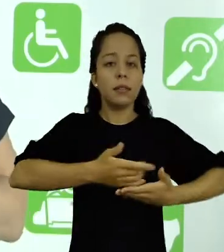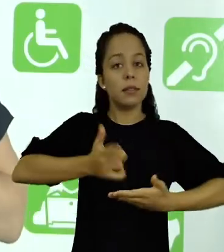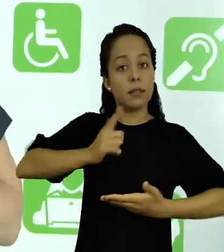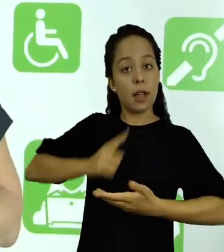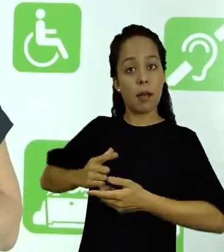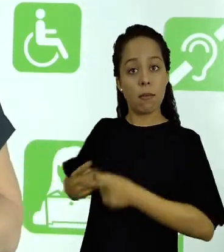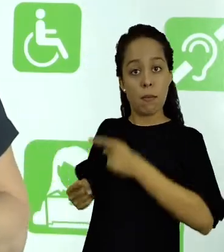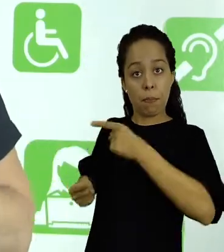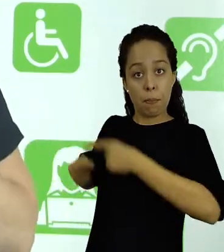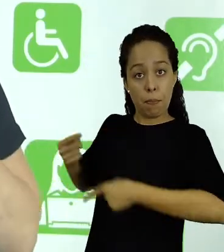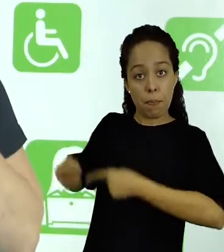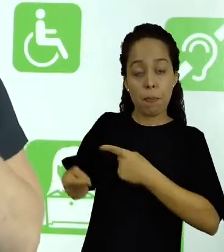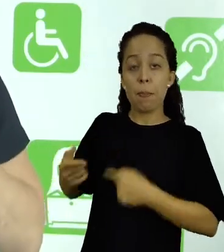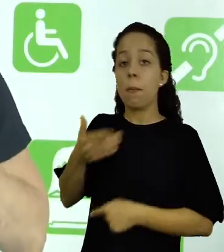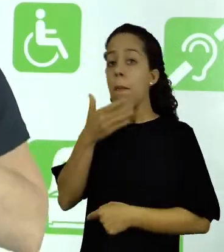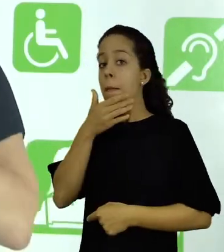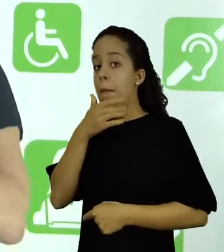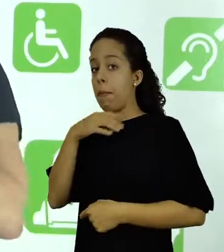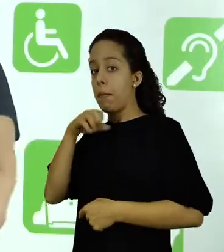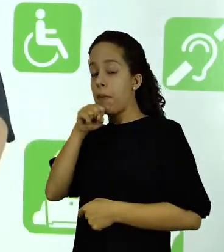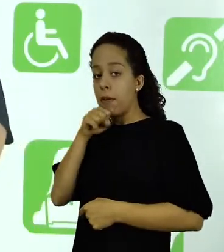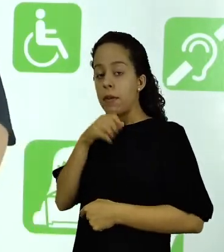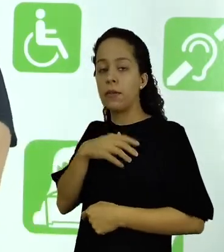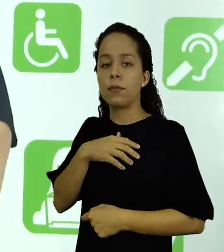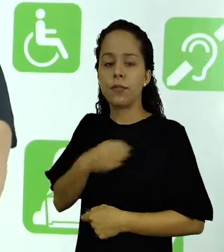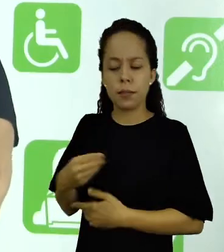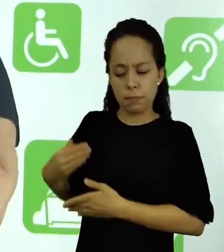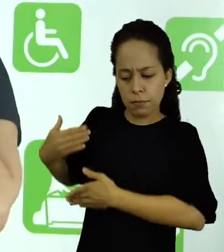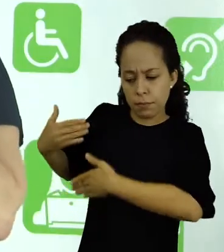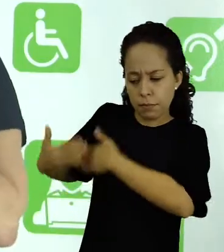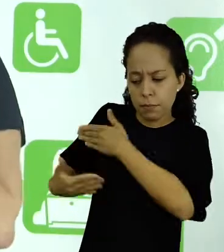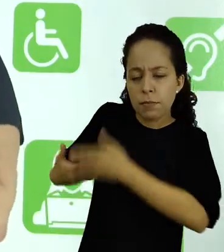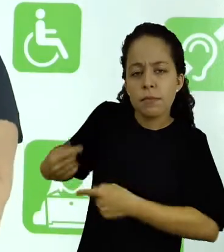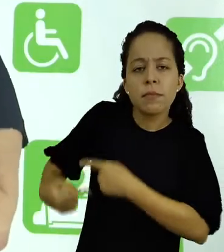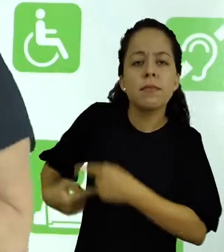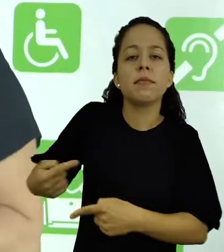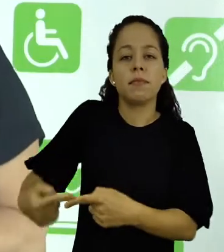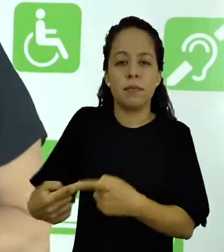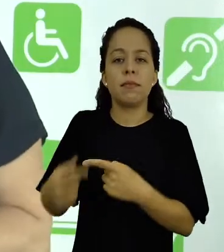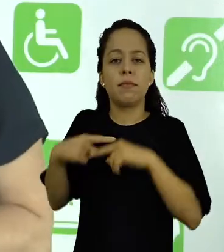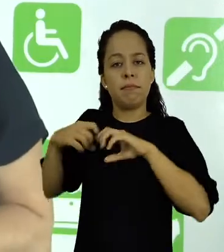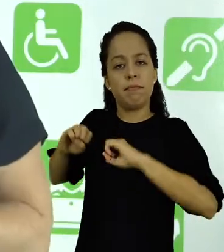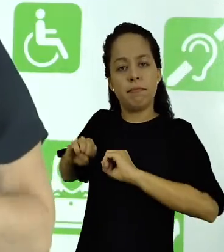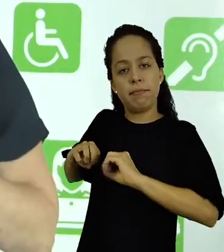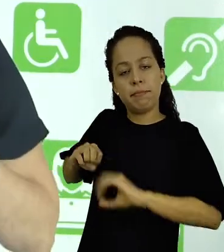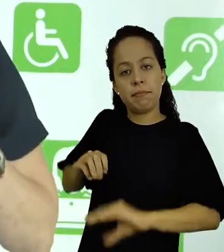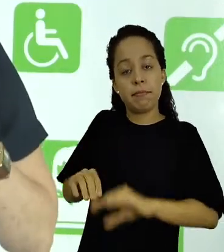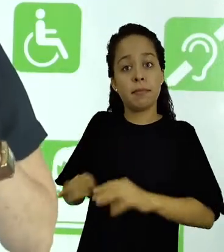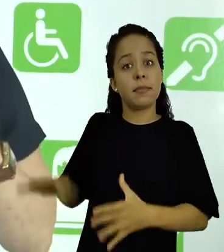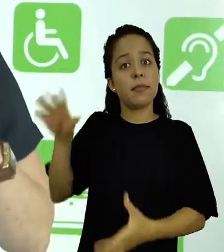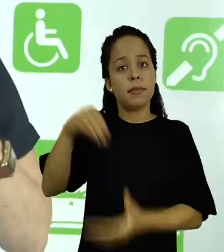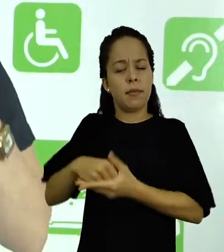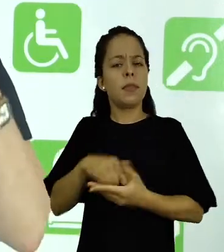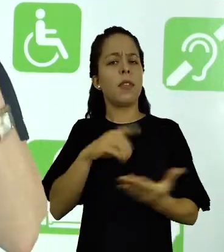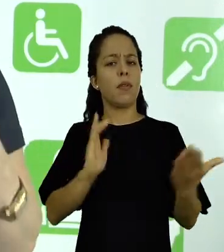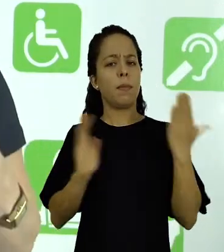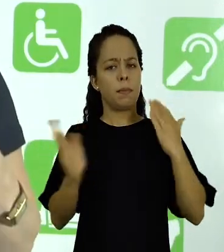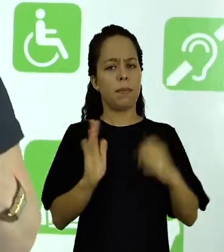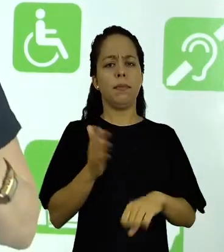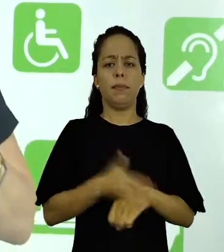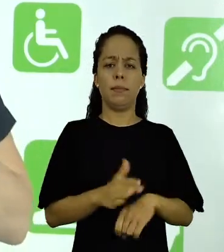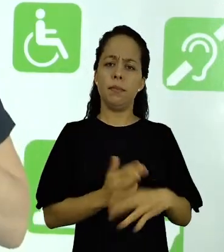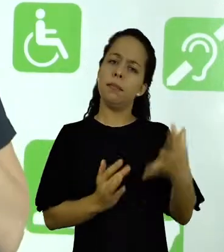essas que são transmitidas de pai para filho ao longo de gerações. Ele é um conhecimento